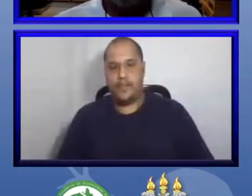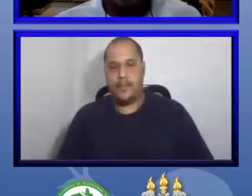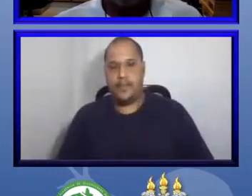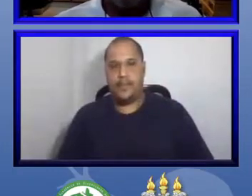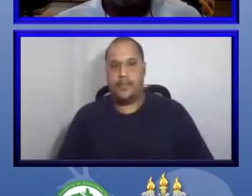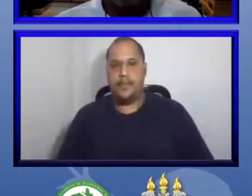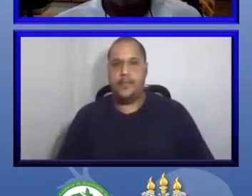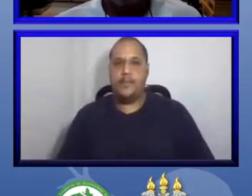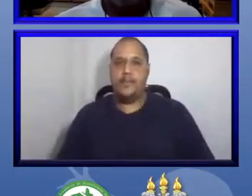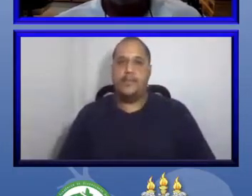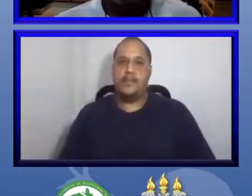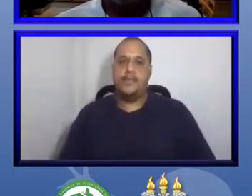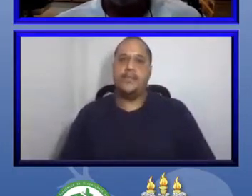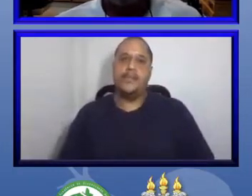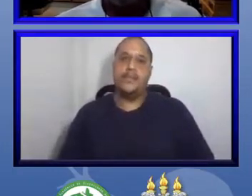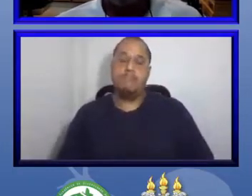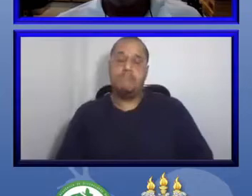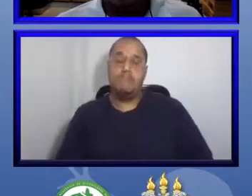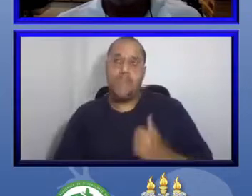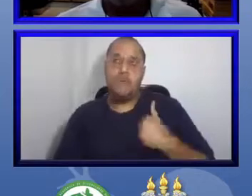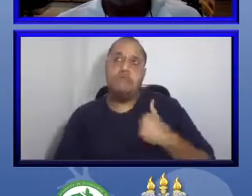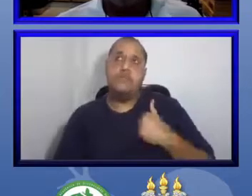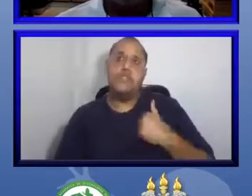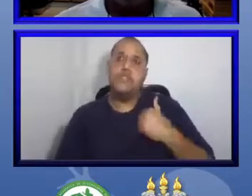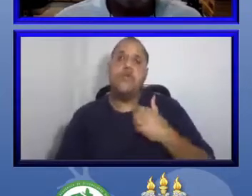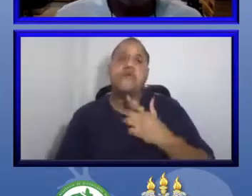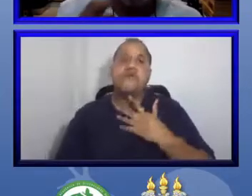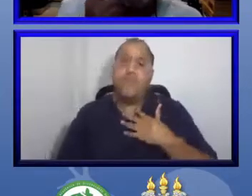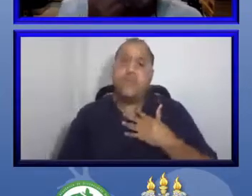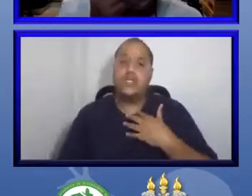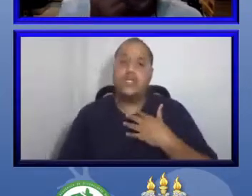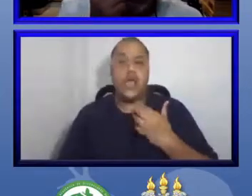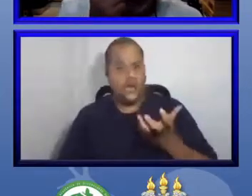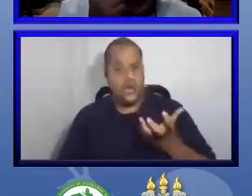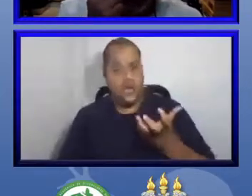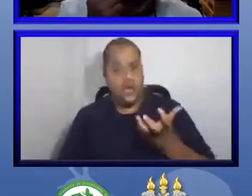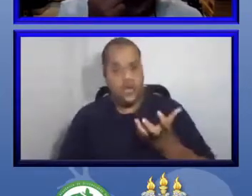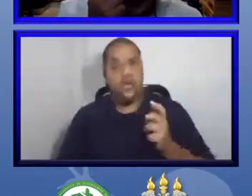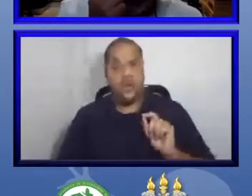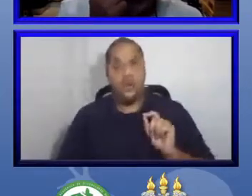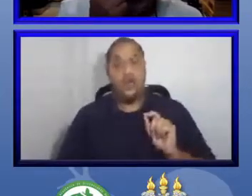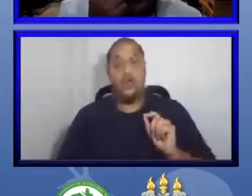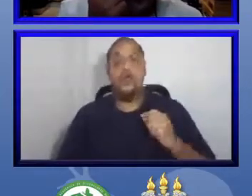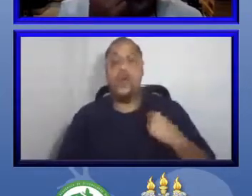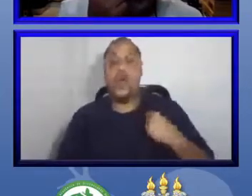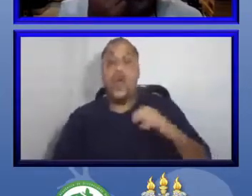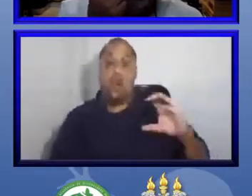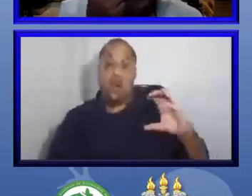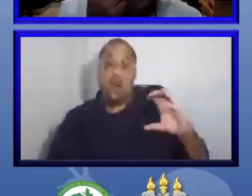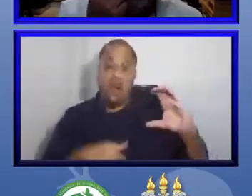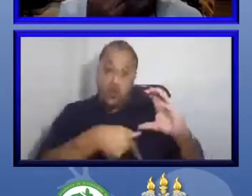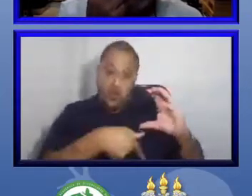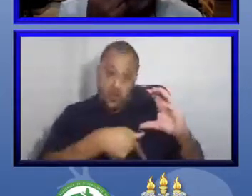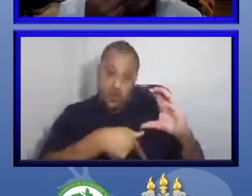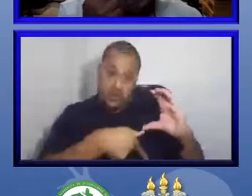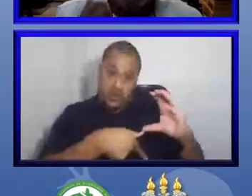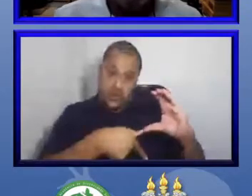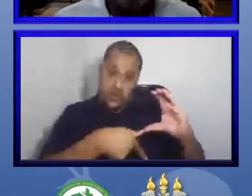Tentativamente, era para esse programa ser gerenciado pelo CNPq, mas